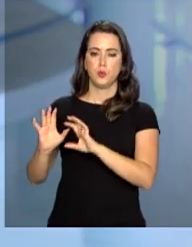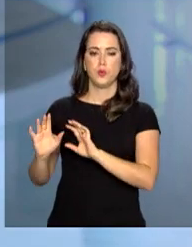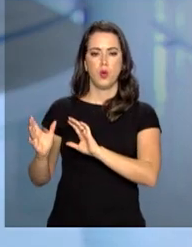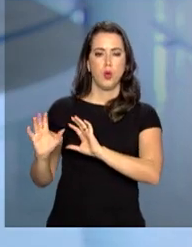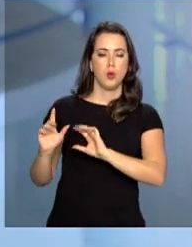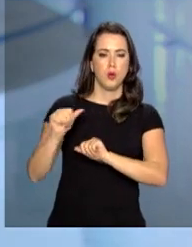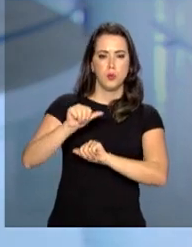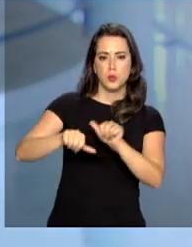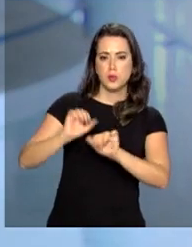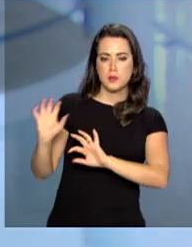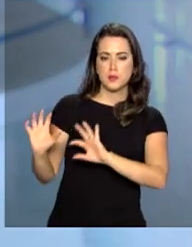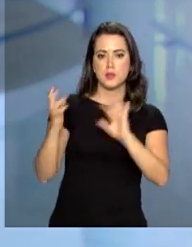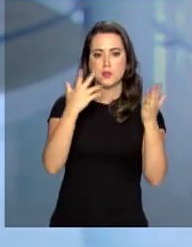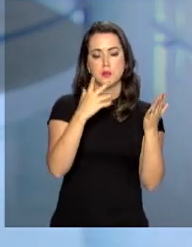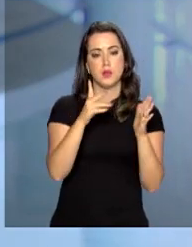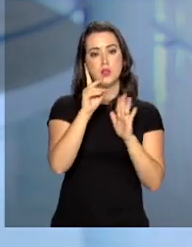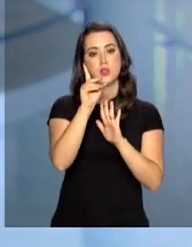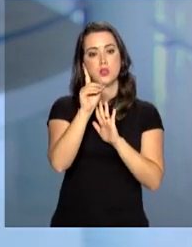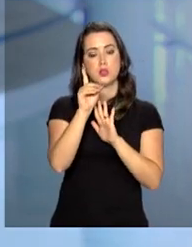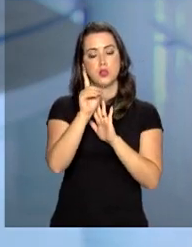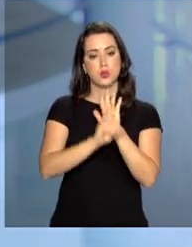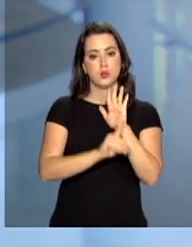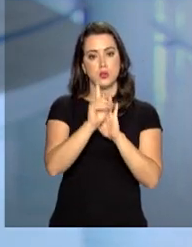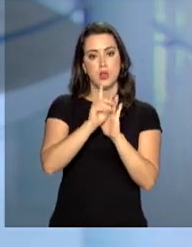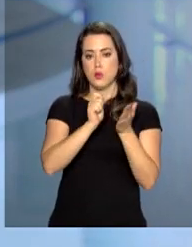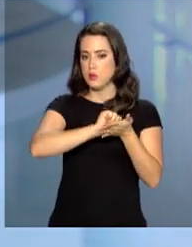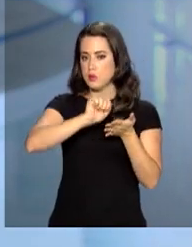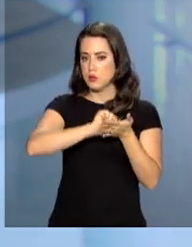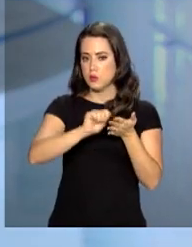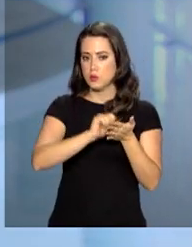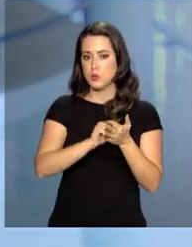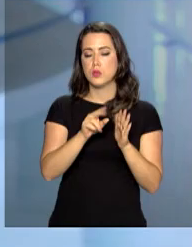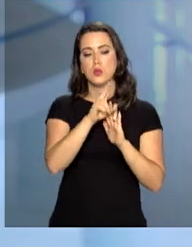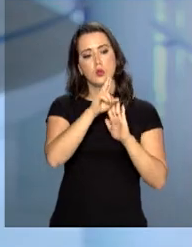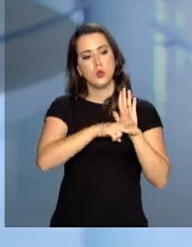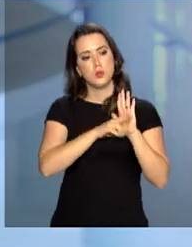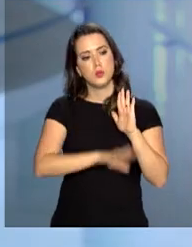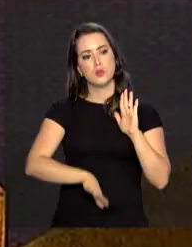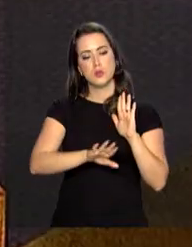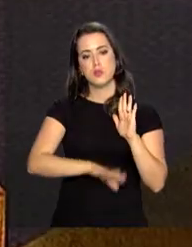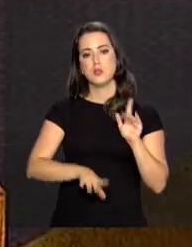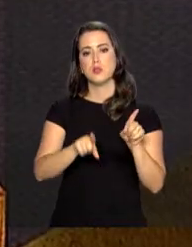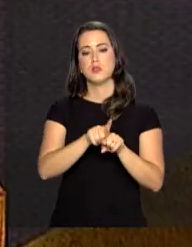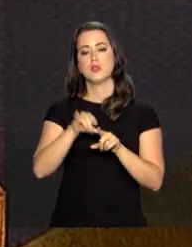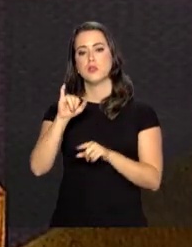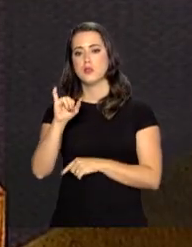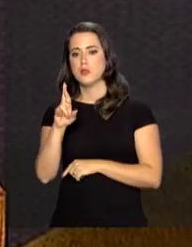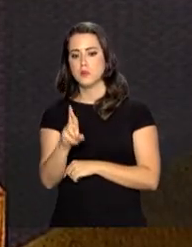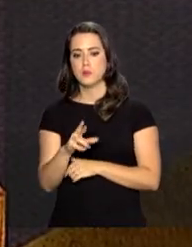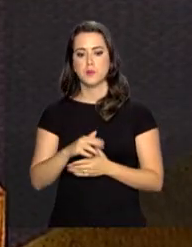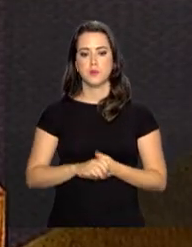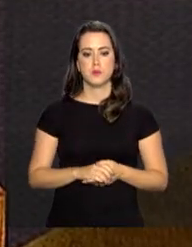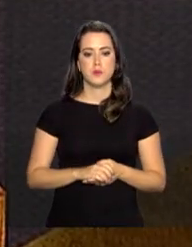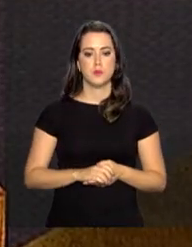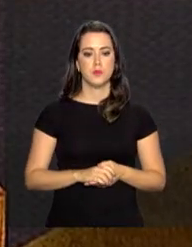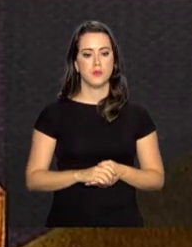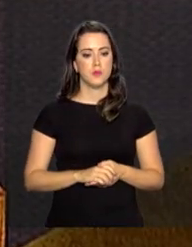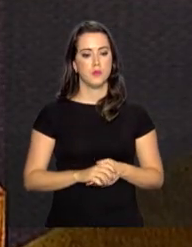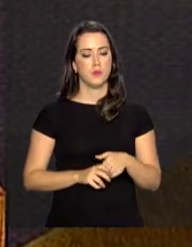direitos autorais, normas que envolvem crianças e adolescentes e imposto de renda. Se eu quisesse